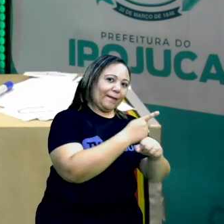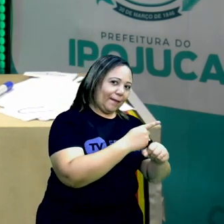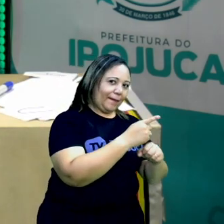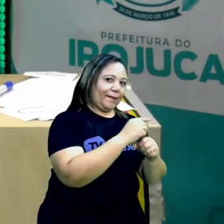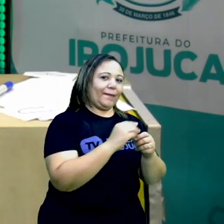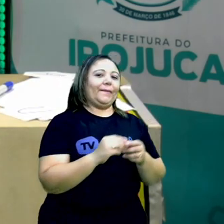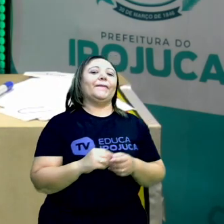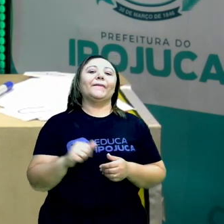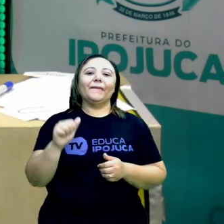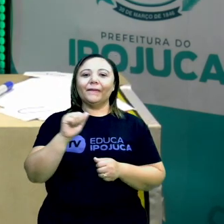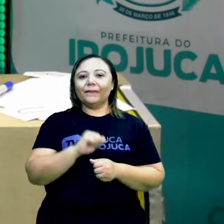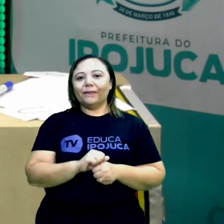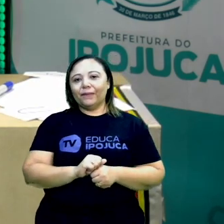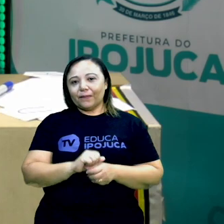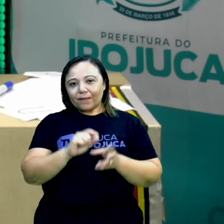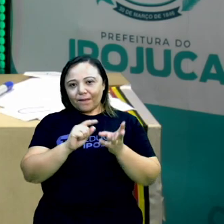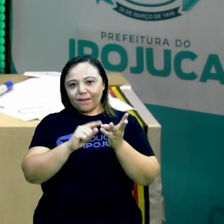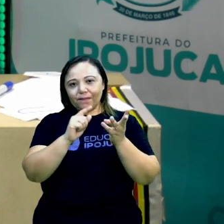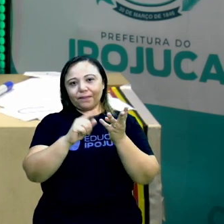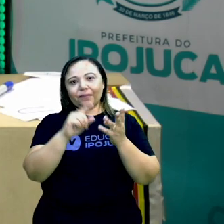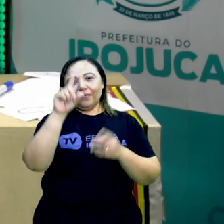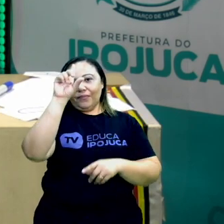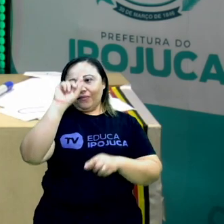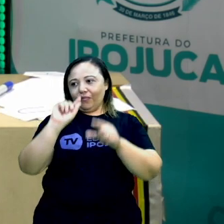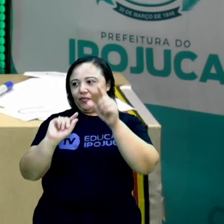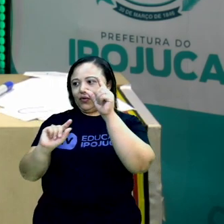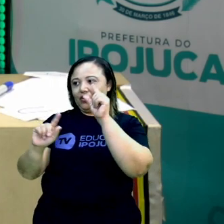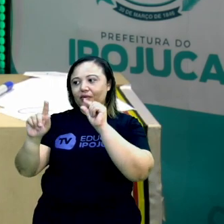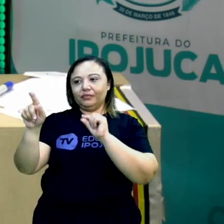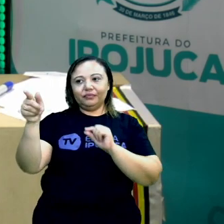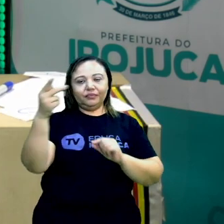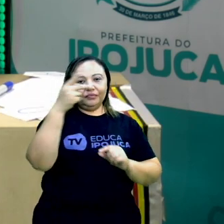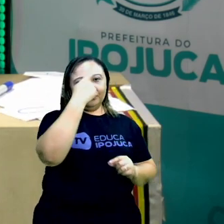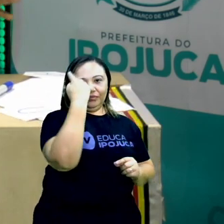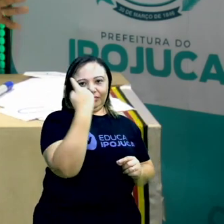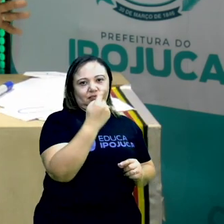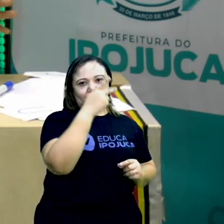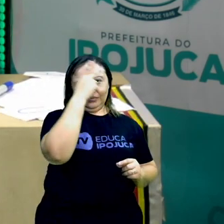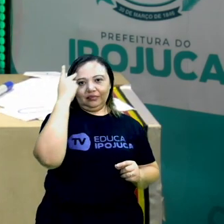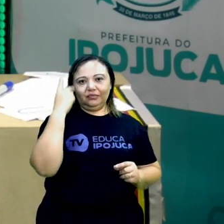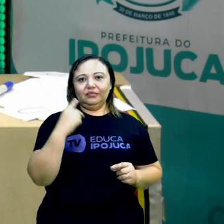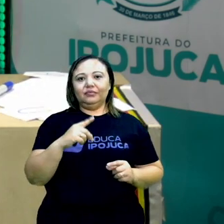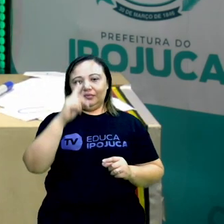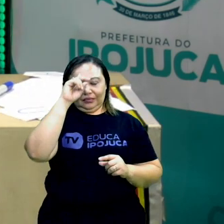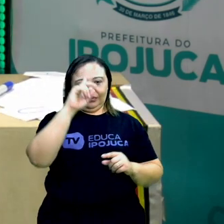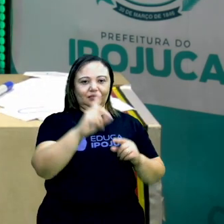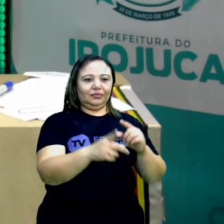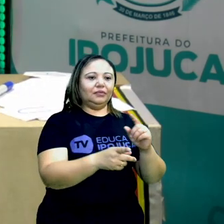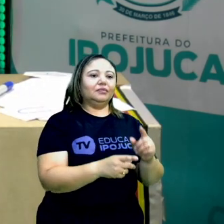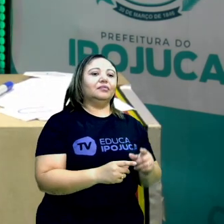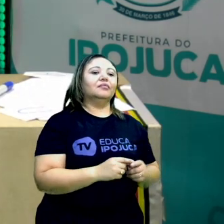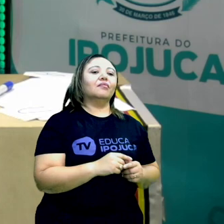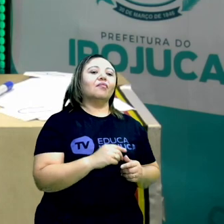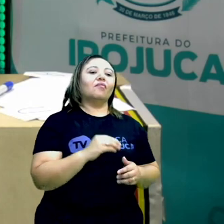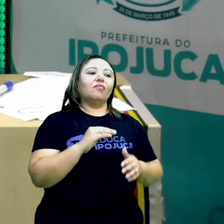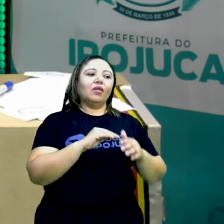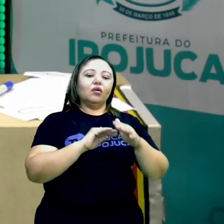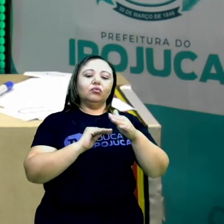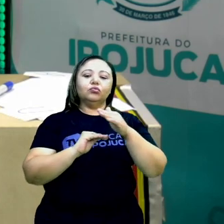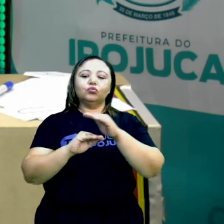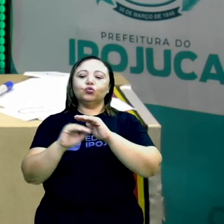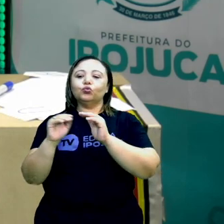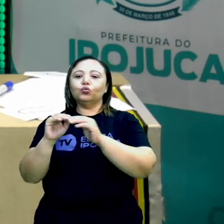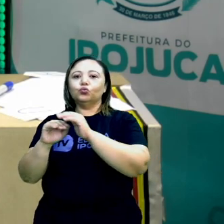vogais. Vai escolher uma pessoa para dar o comando, né, para esconder. Depois que as vogais